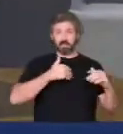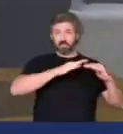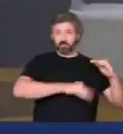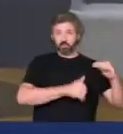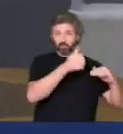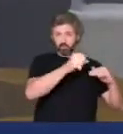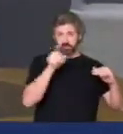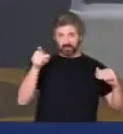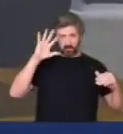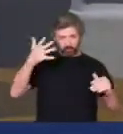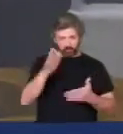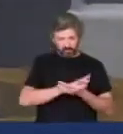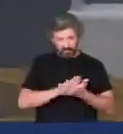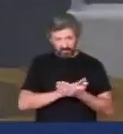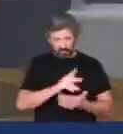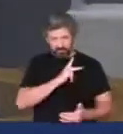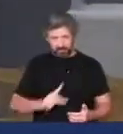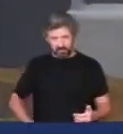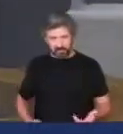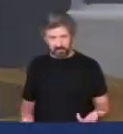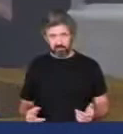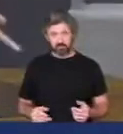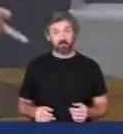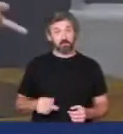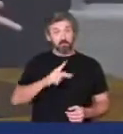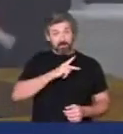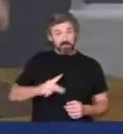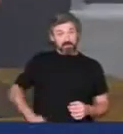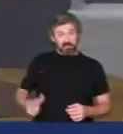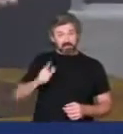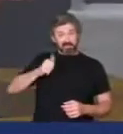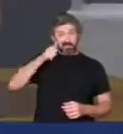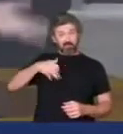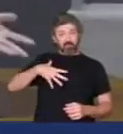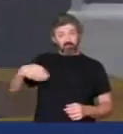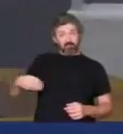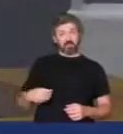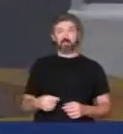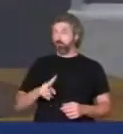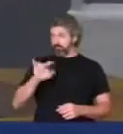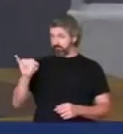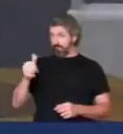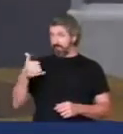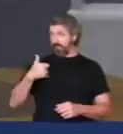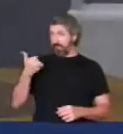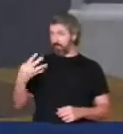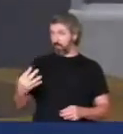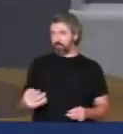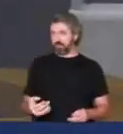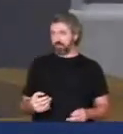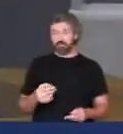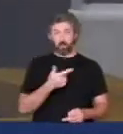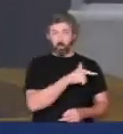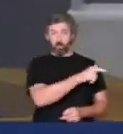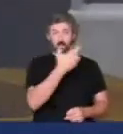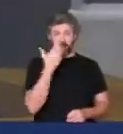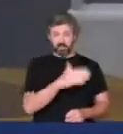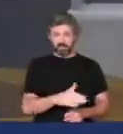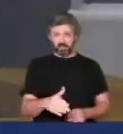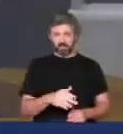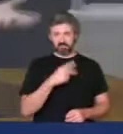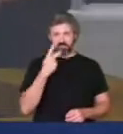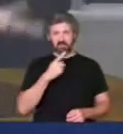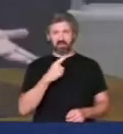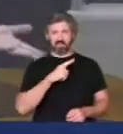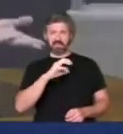e o presidente da república que tem uma filha que já já vai fazer 14 anos ele olha para outras crianças